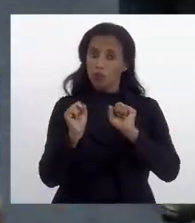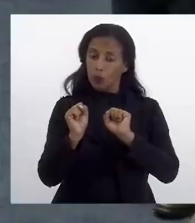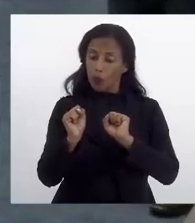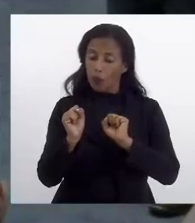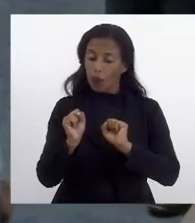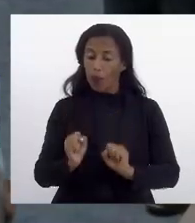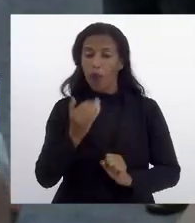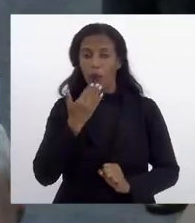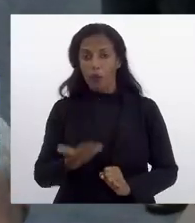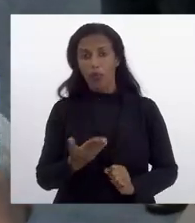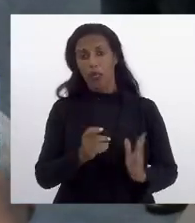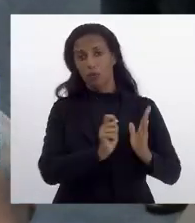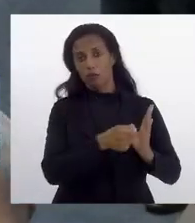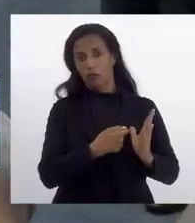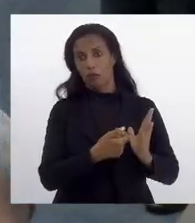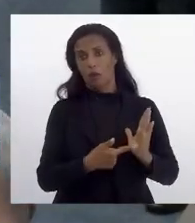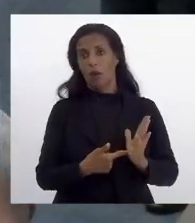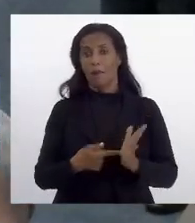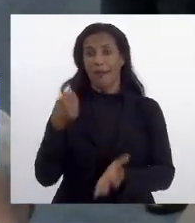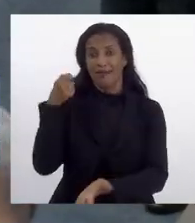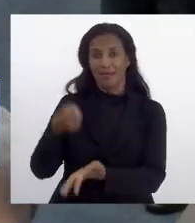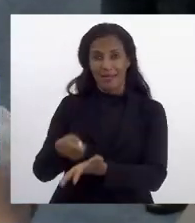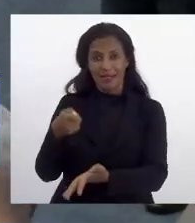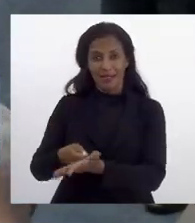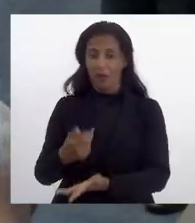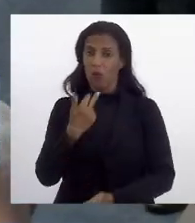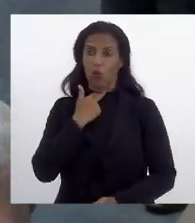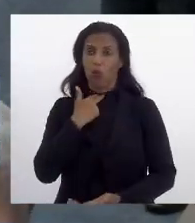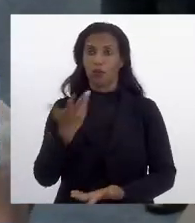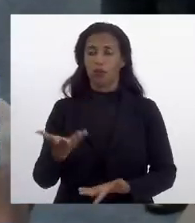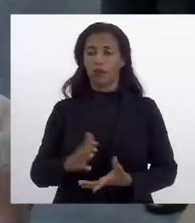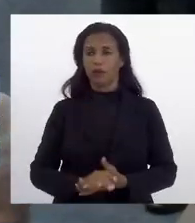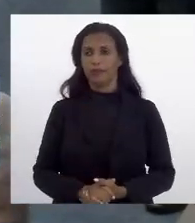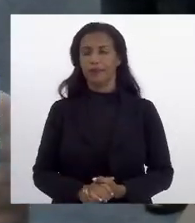mas não podemos determinar que seja o Fundo de Pobreza.